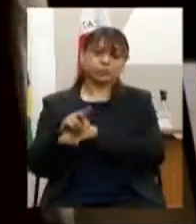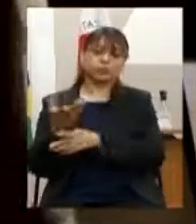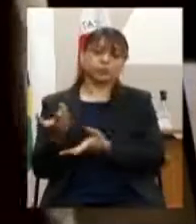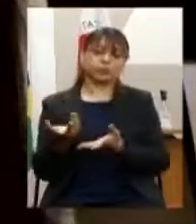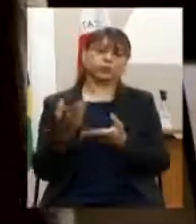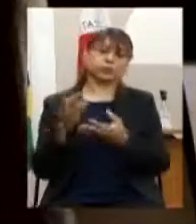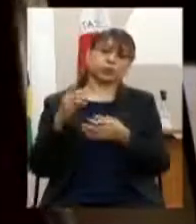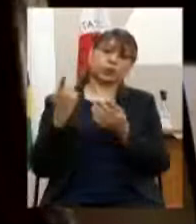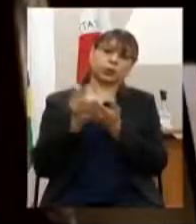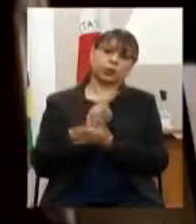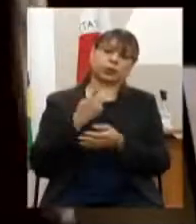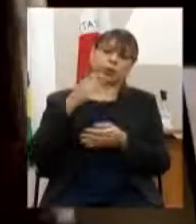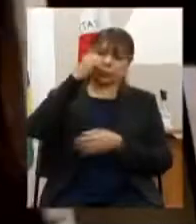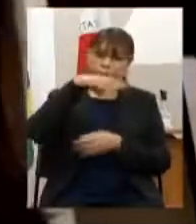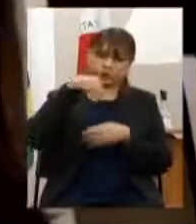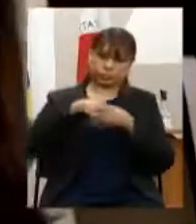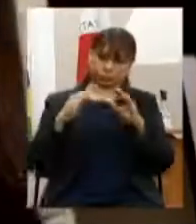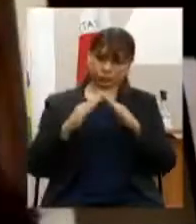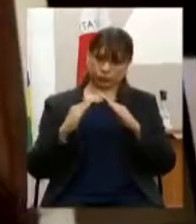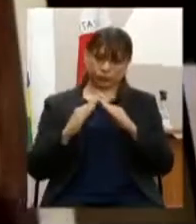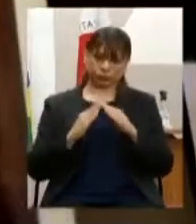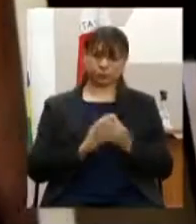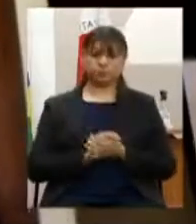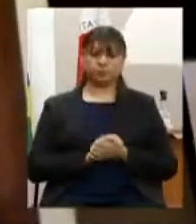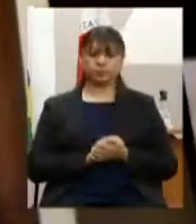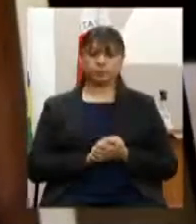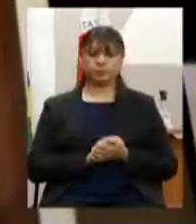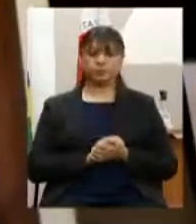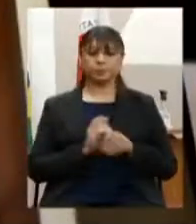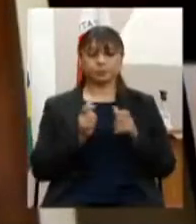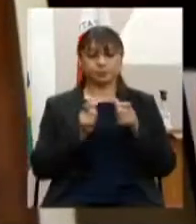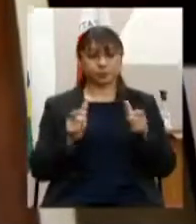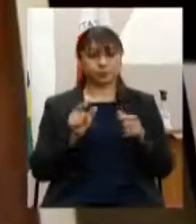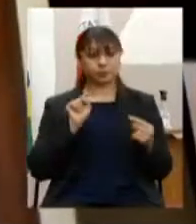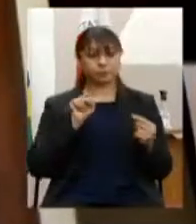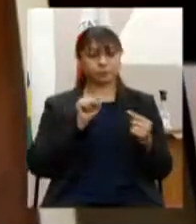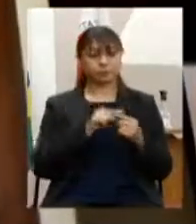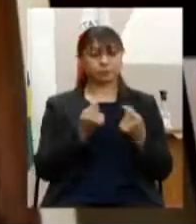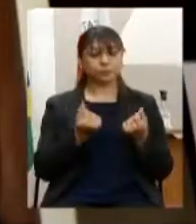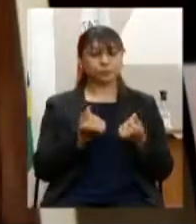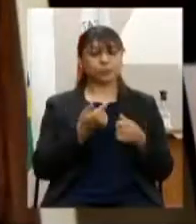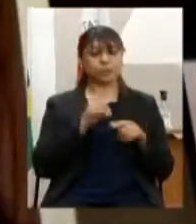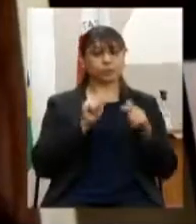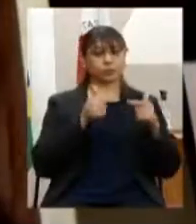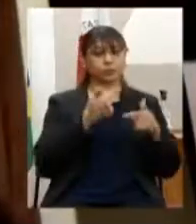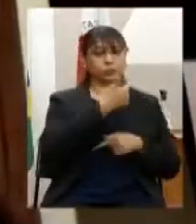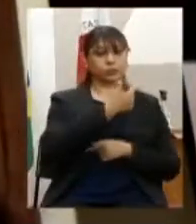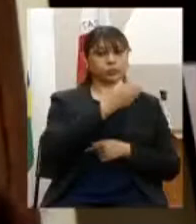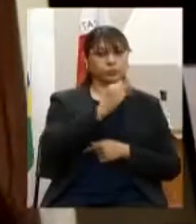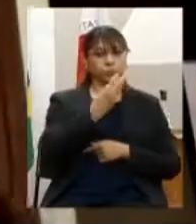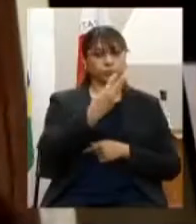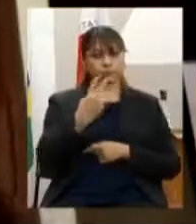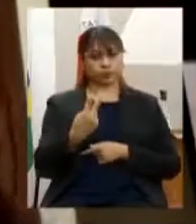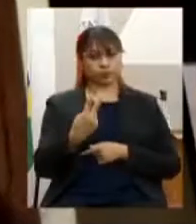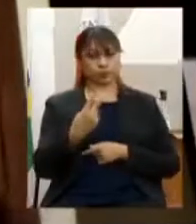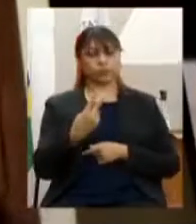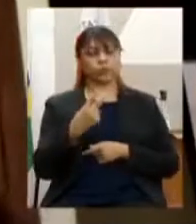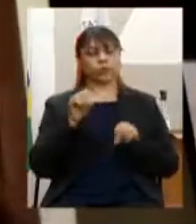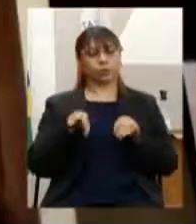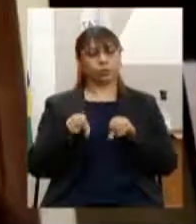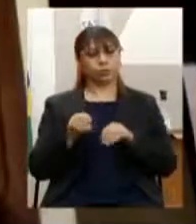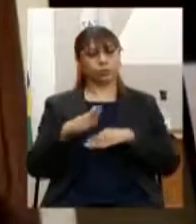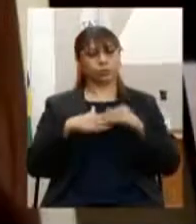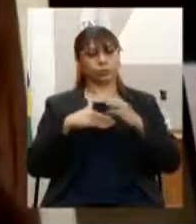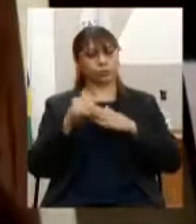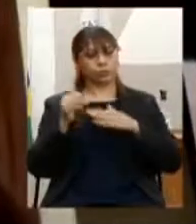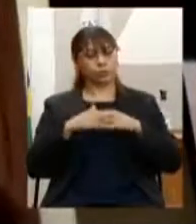no Estado ampliar a meta financeira da ação 2032 educação profissional de segurança